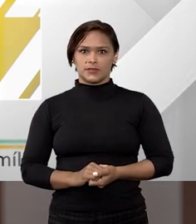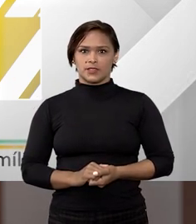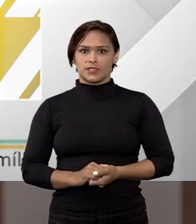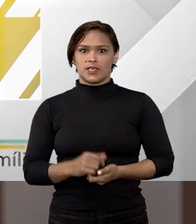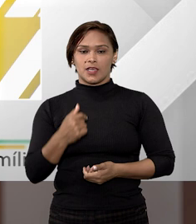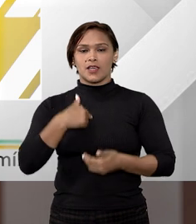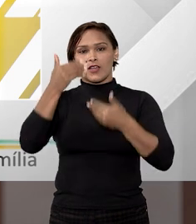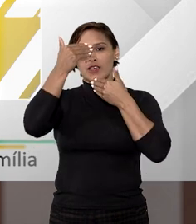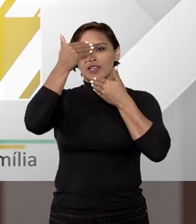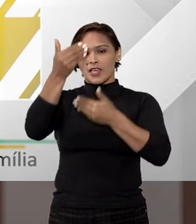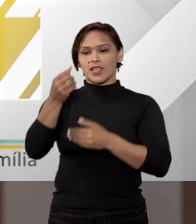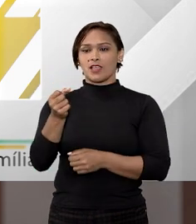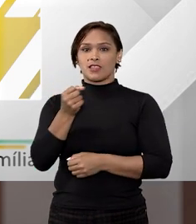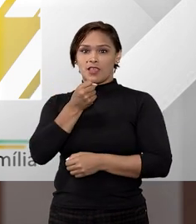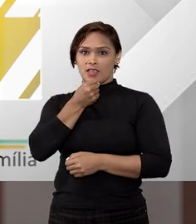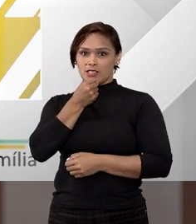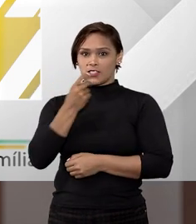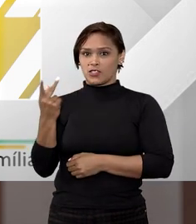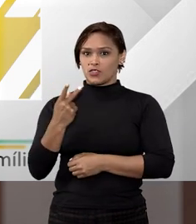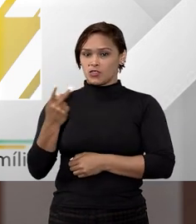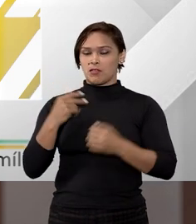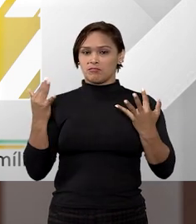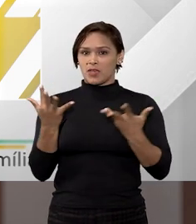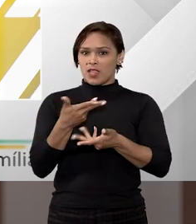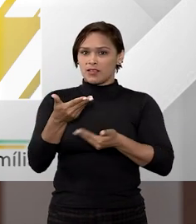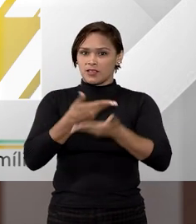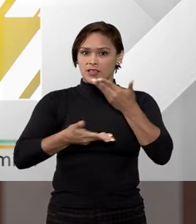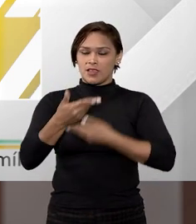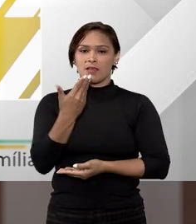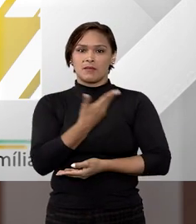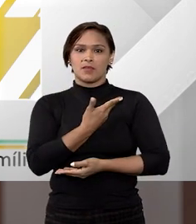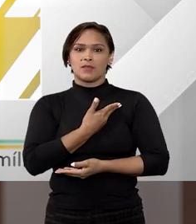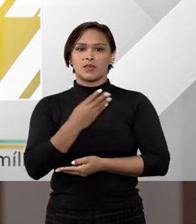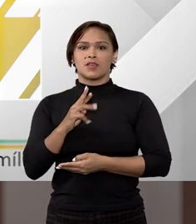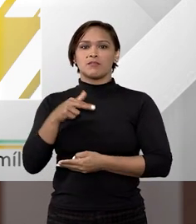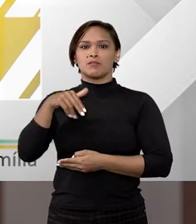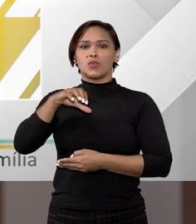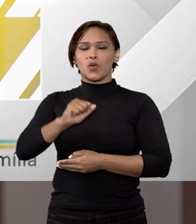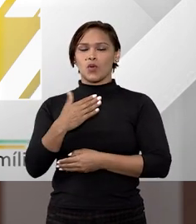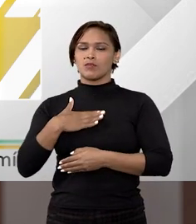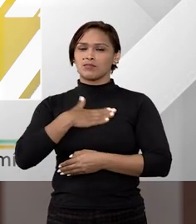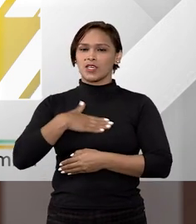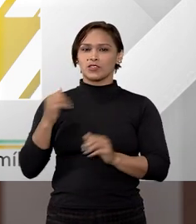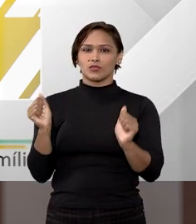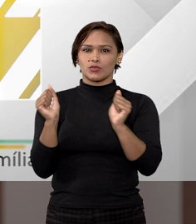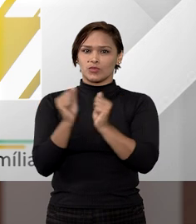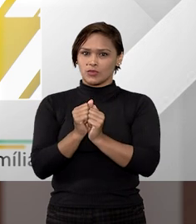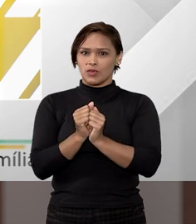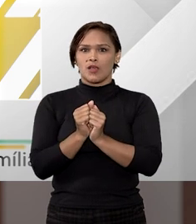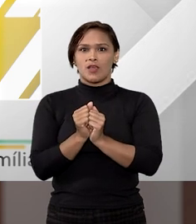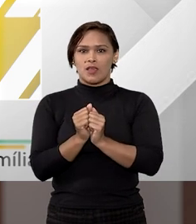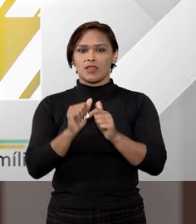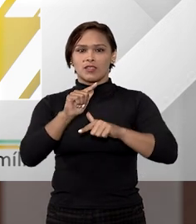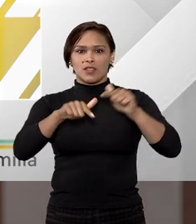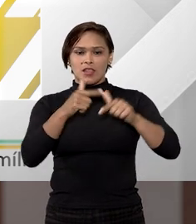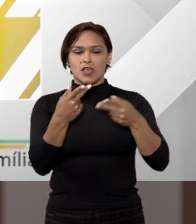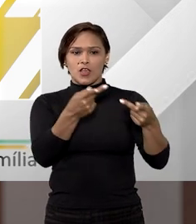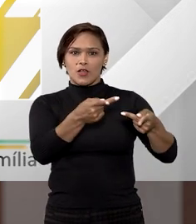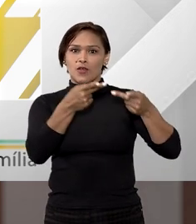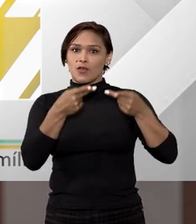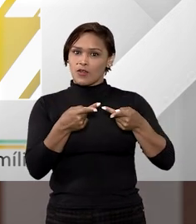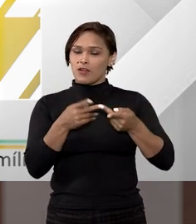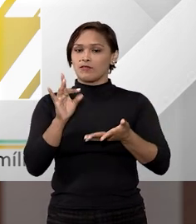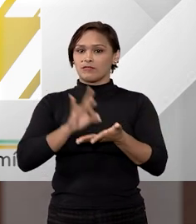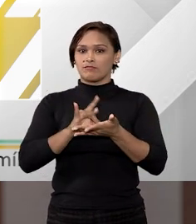Eu que agradeço, Fátima e Tiago, pela brilhante mediação e a minha colega Bruna, que é sempre um prazer estar junto, convido